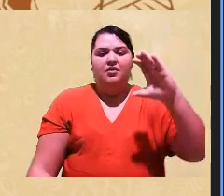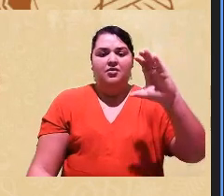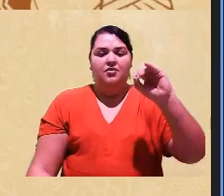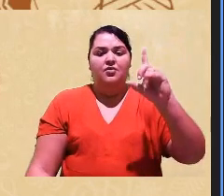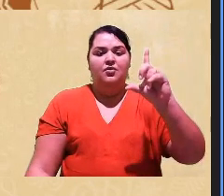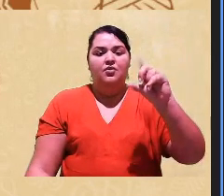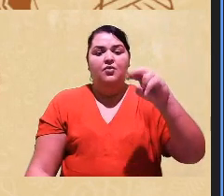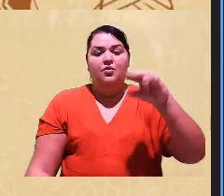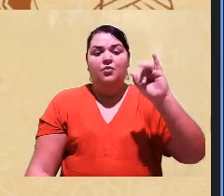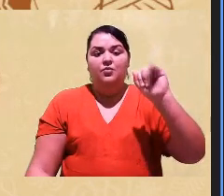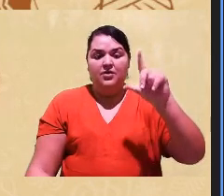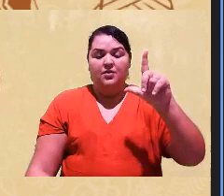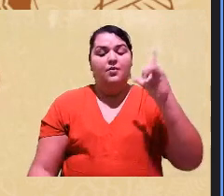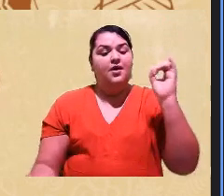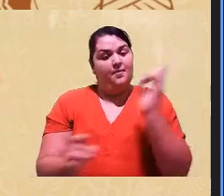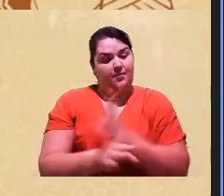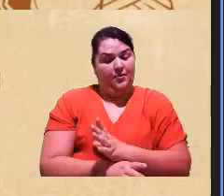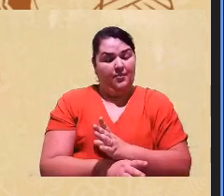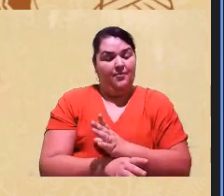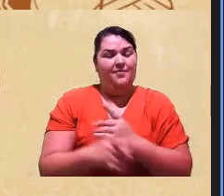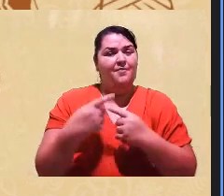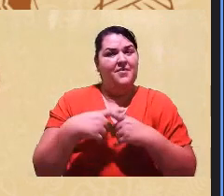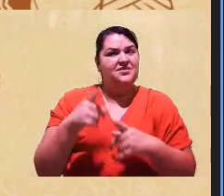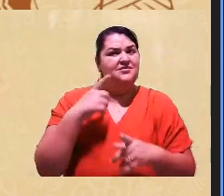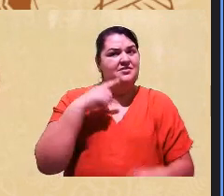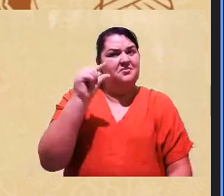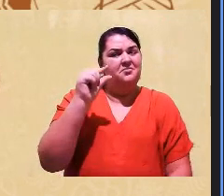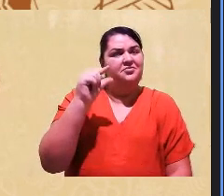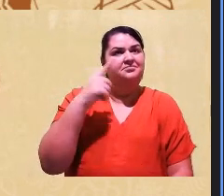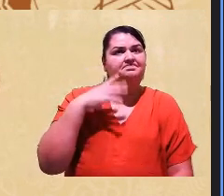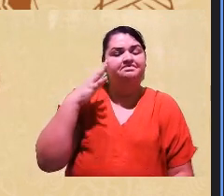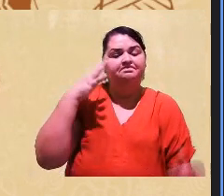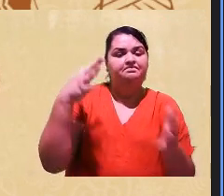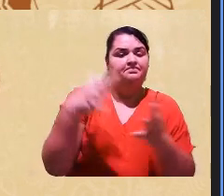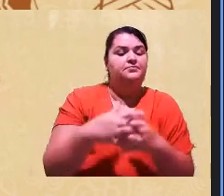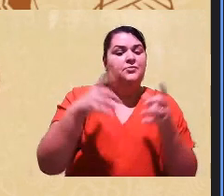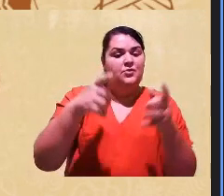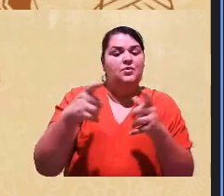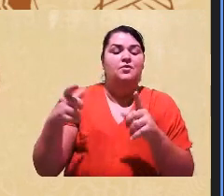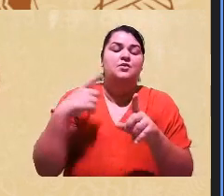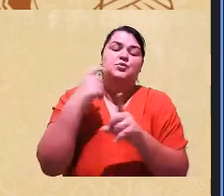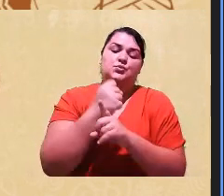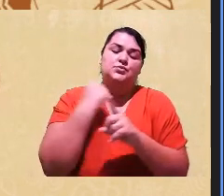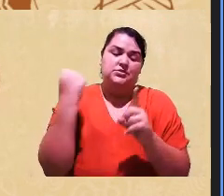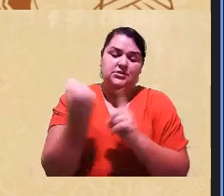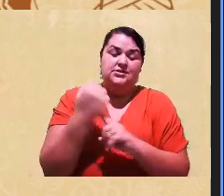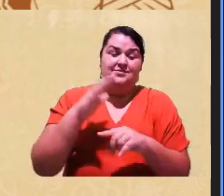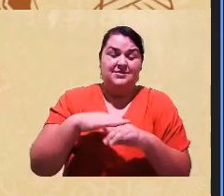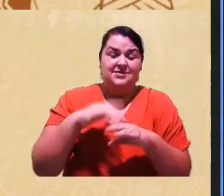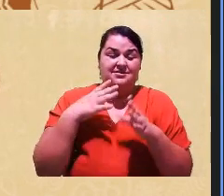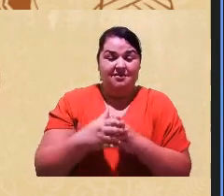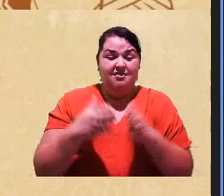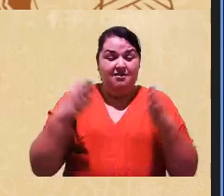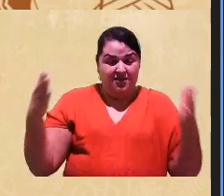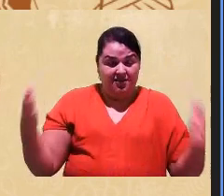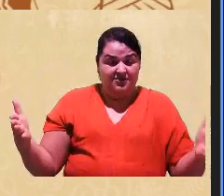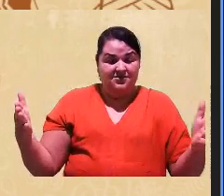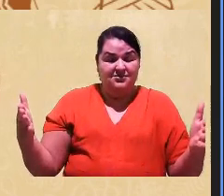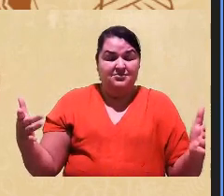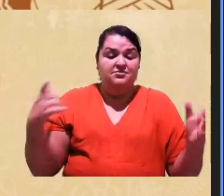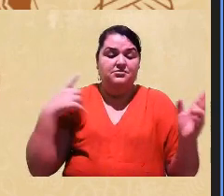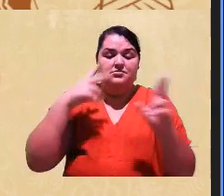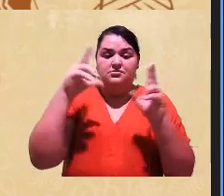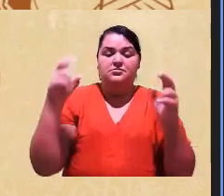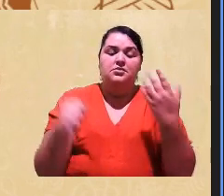mas pouco se é difundido em outros espaços da sociedade espaços mais amplos a questão das